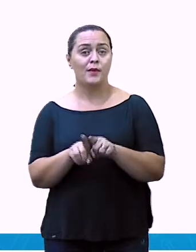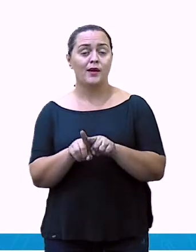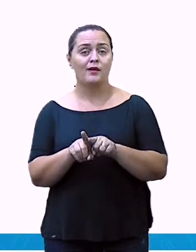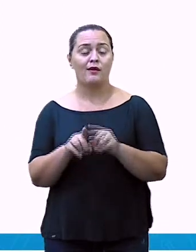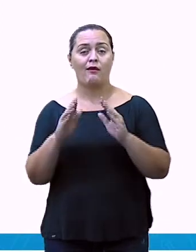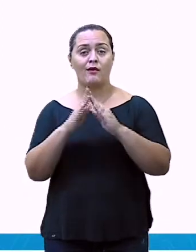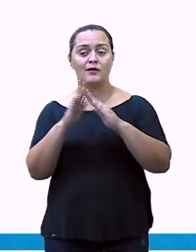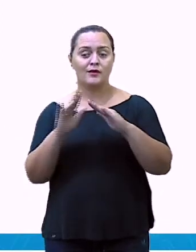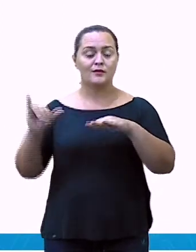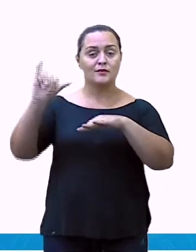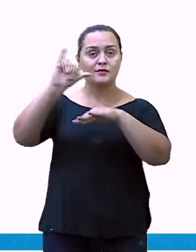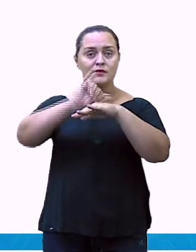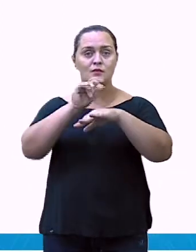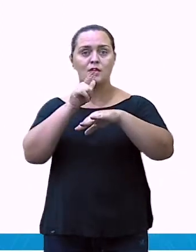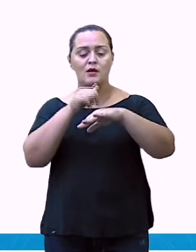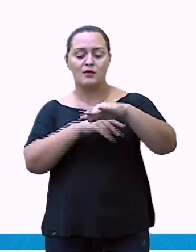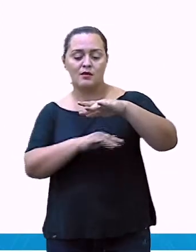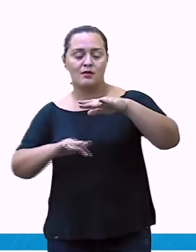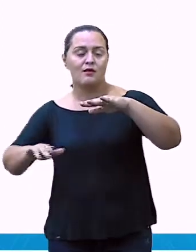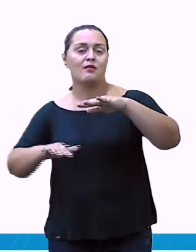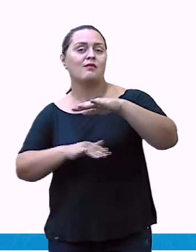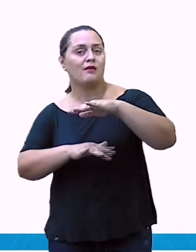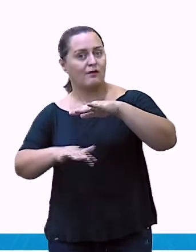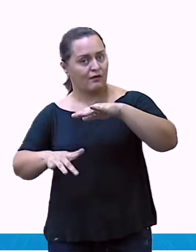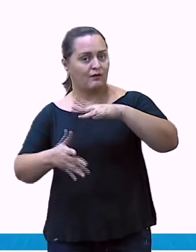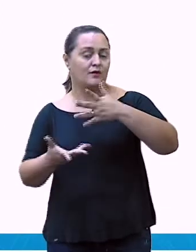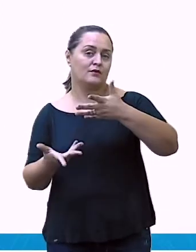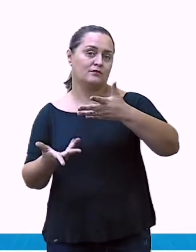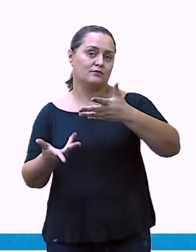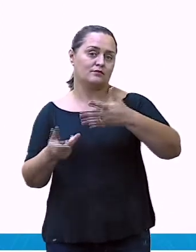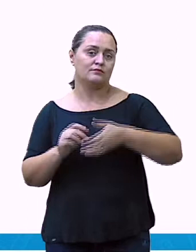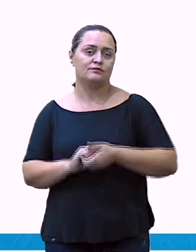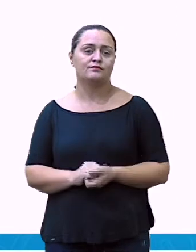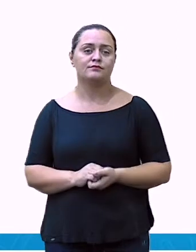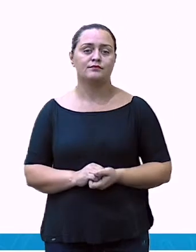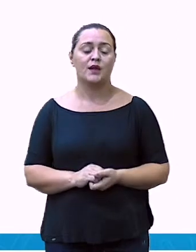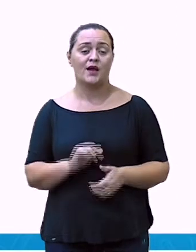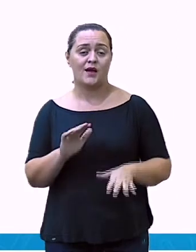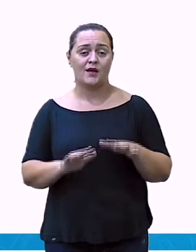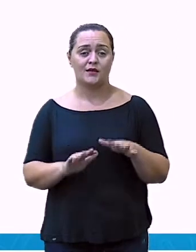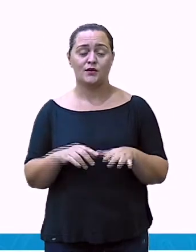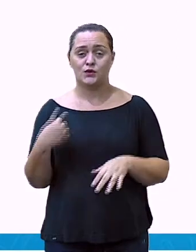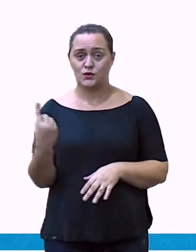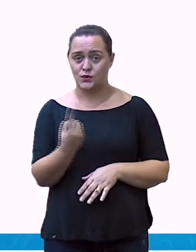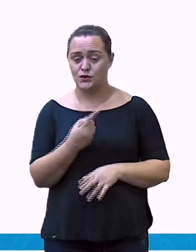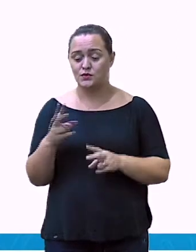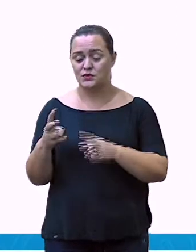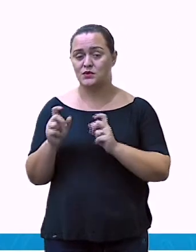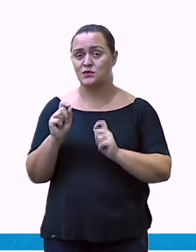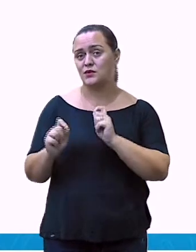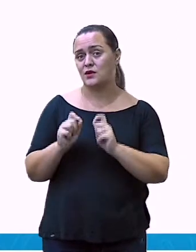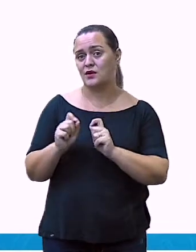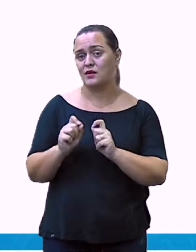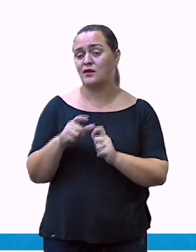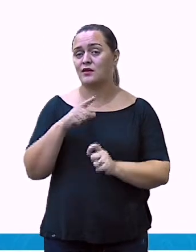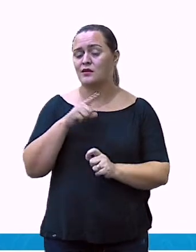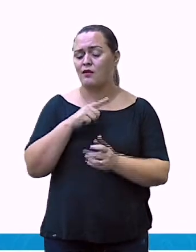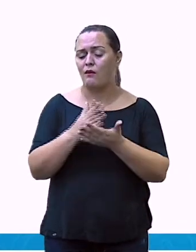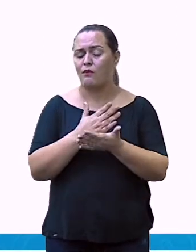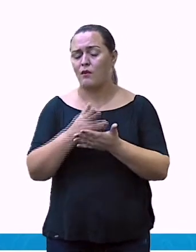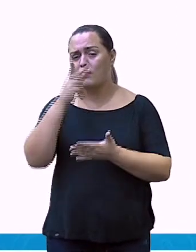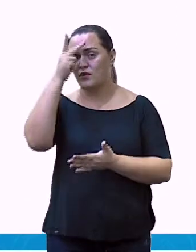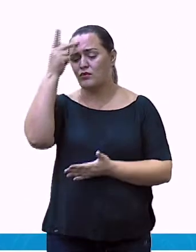ressaltar que, apesar de muitas pessoas no mundo todo não terem um lar, a moradia, ela é um direito